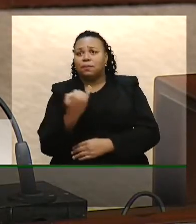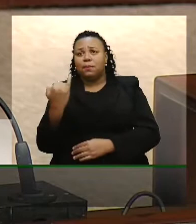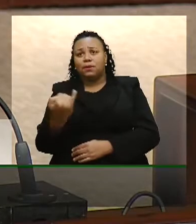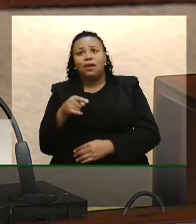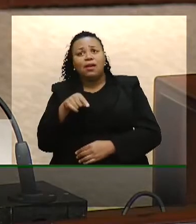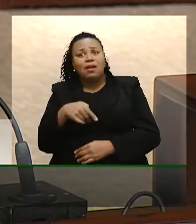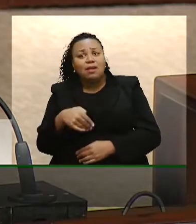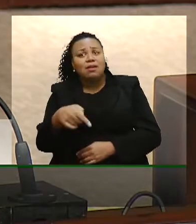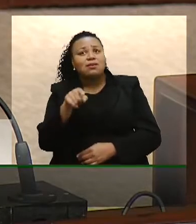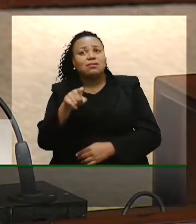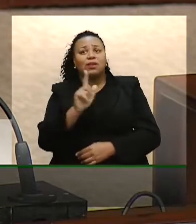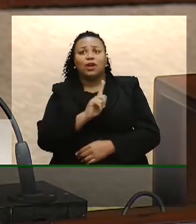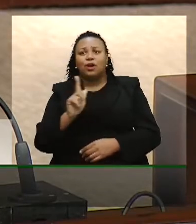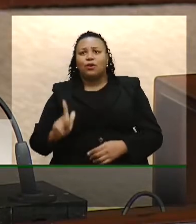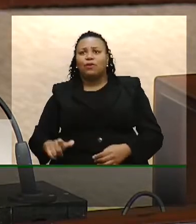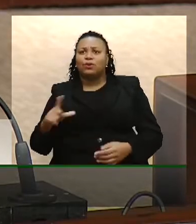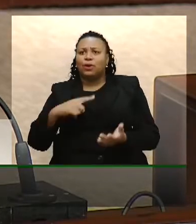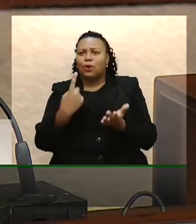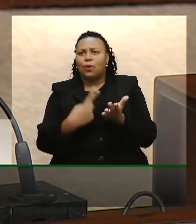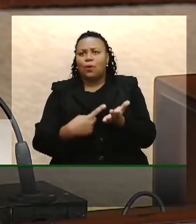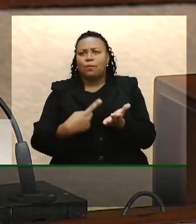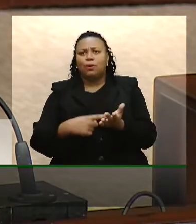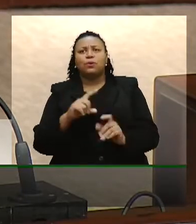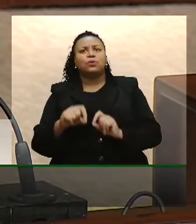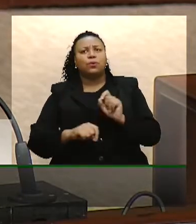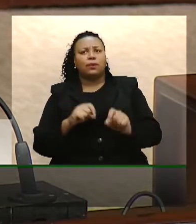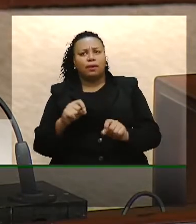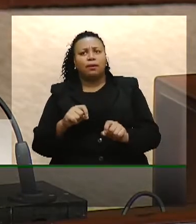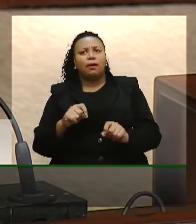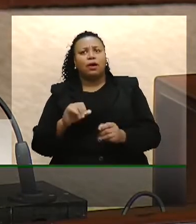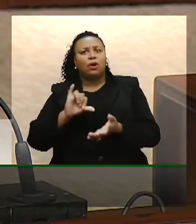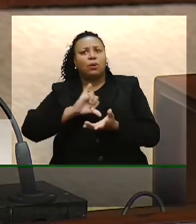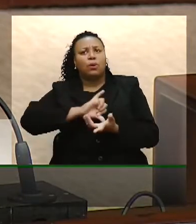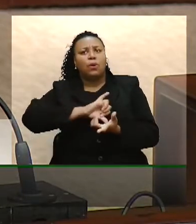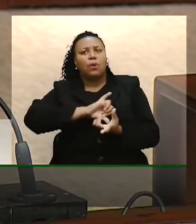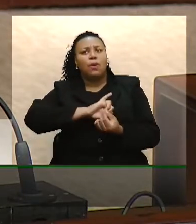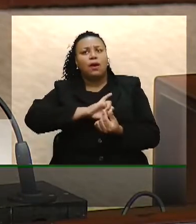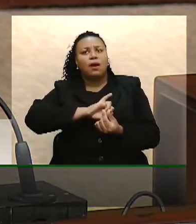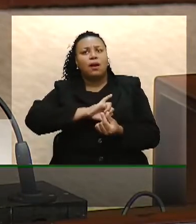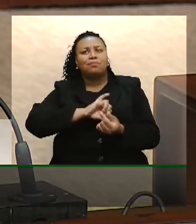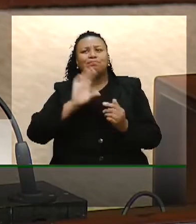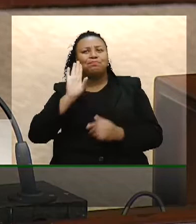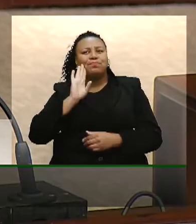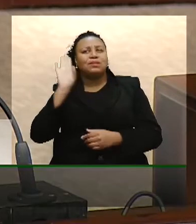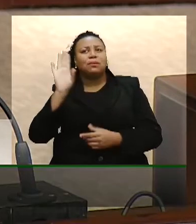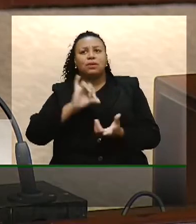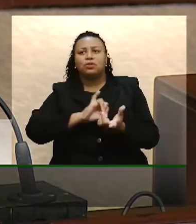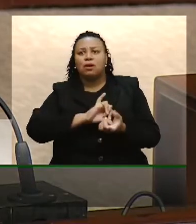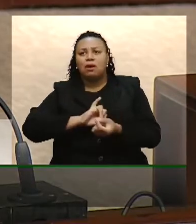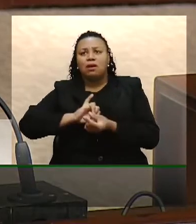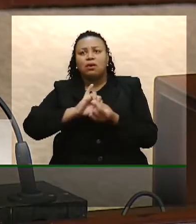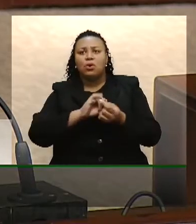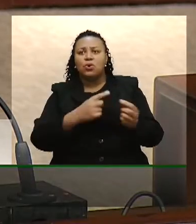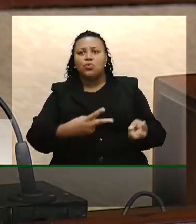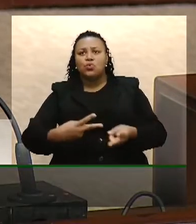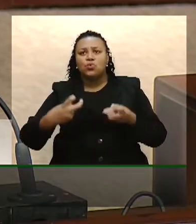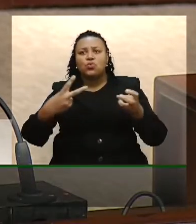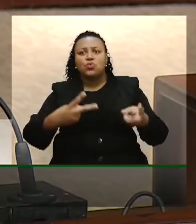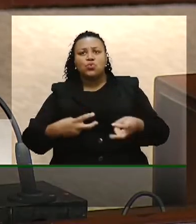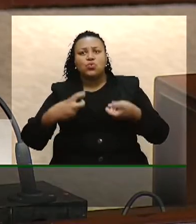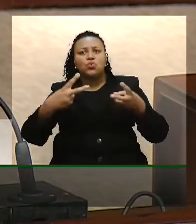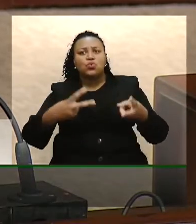Esse governo tem um compromisso muito grande com o capital, especialmente com o capital especulativo,